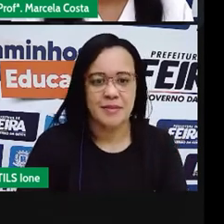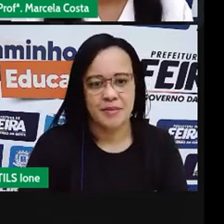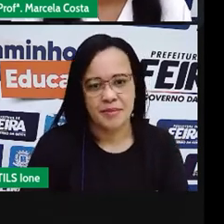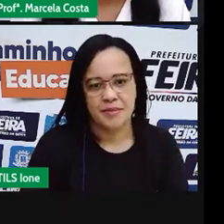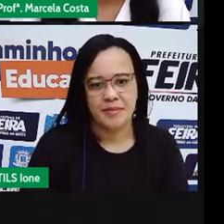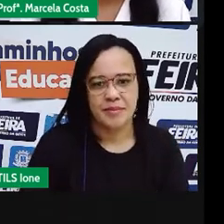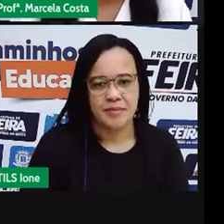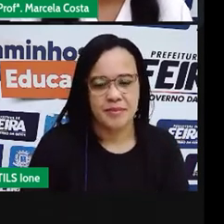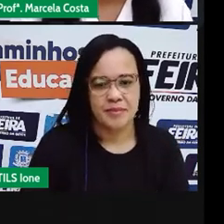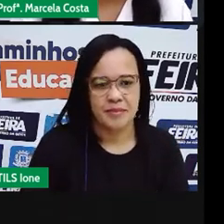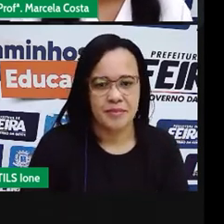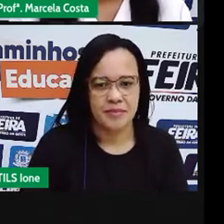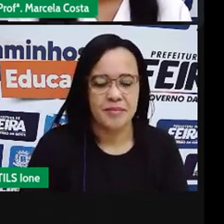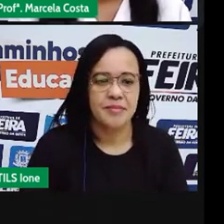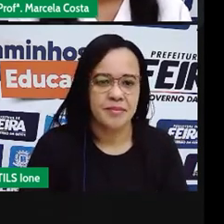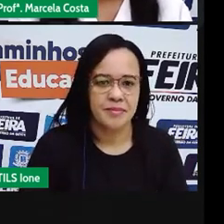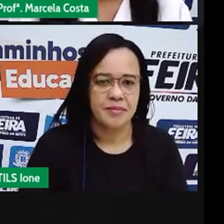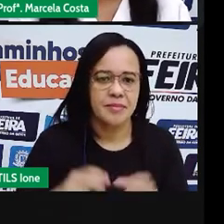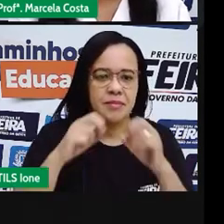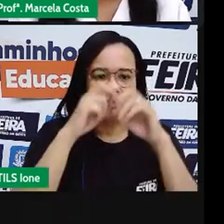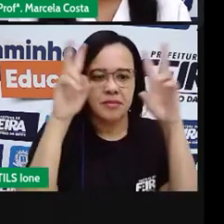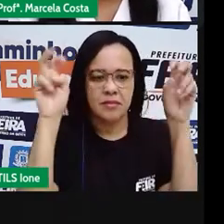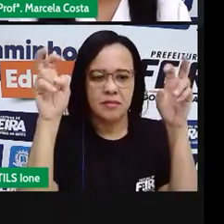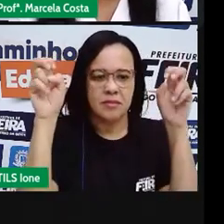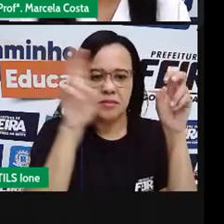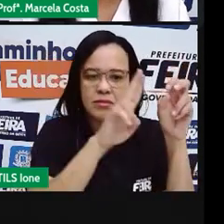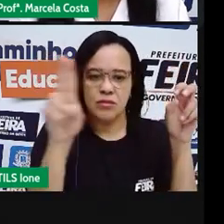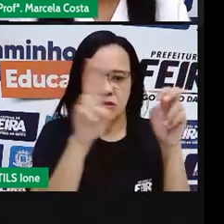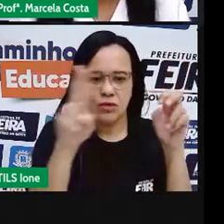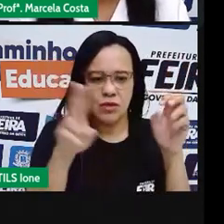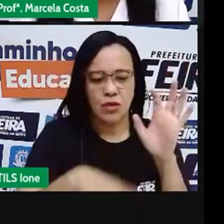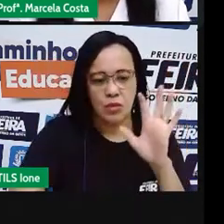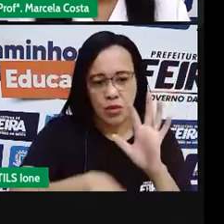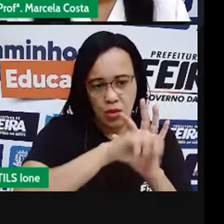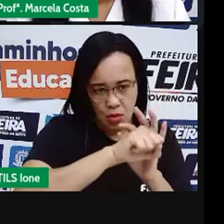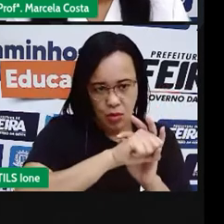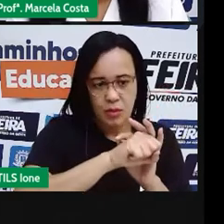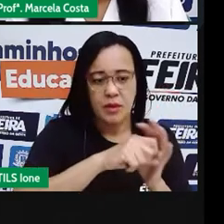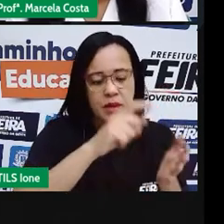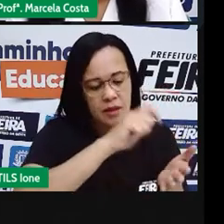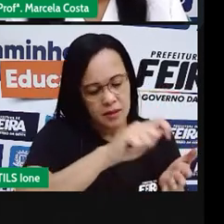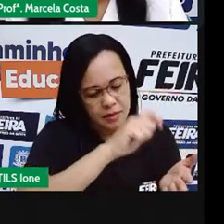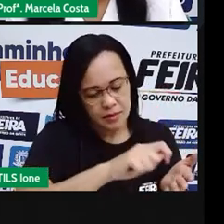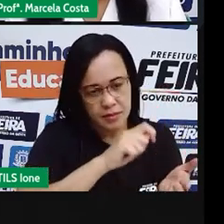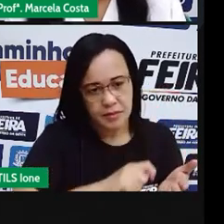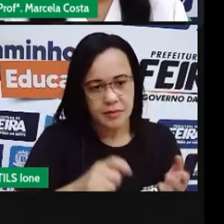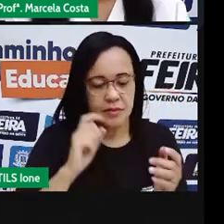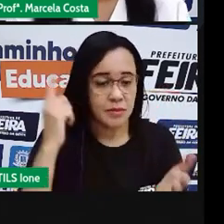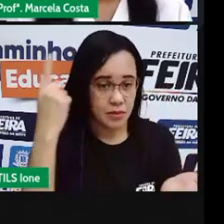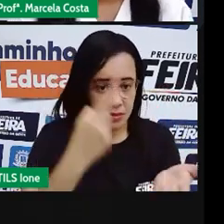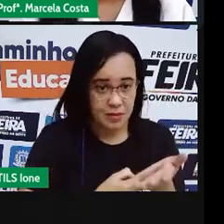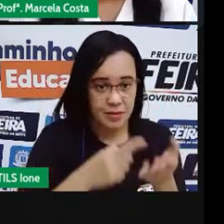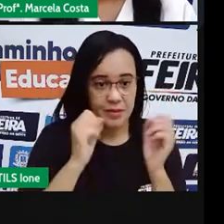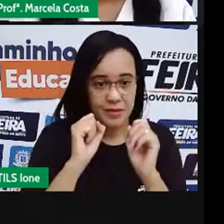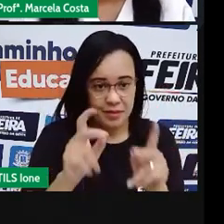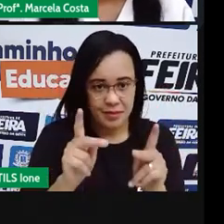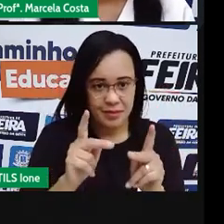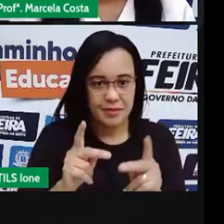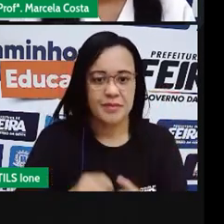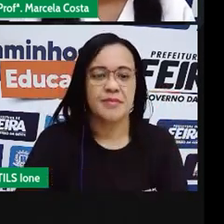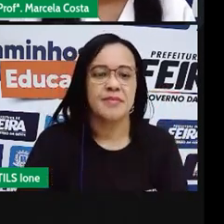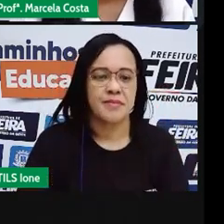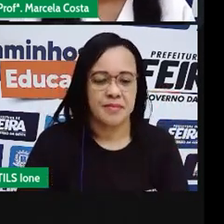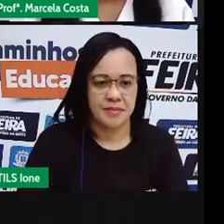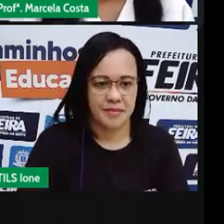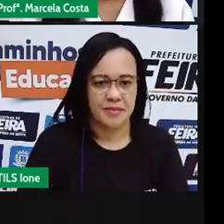você vai escrever esse título Regras de contagem na comunidade. Combinado? E aí, se